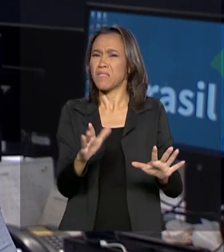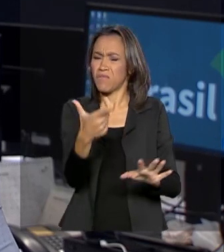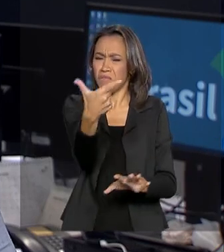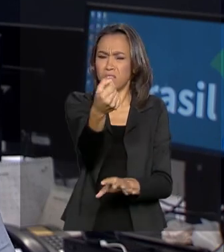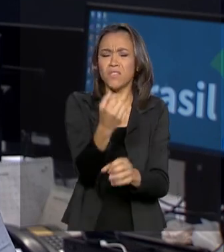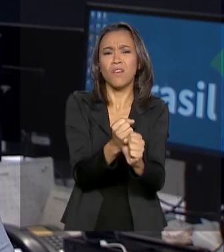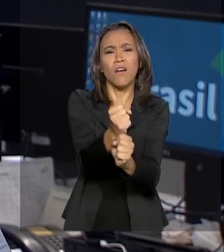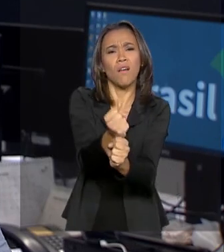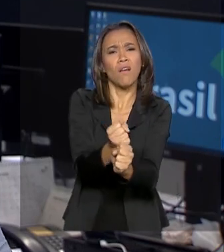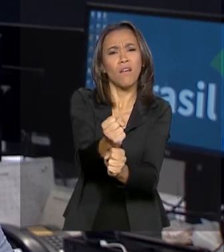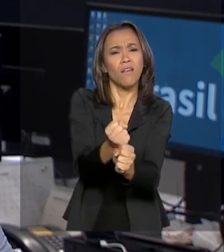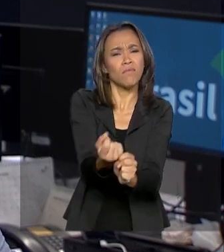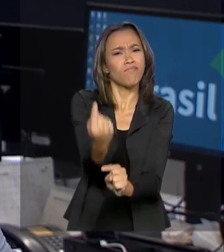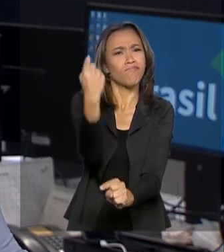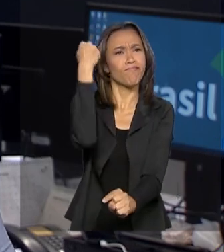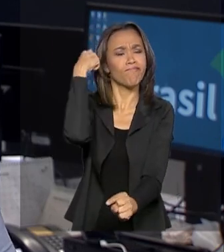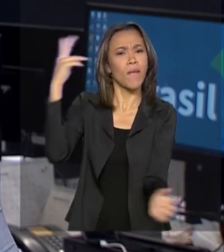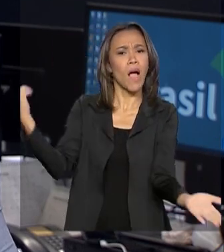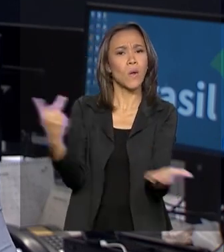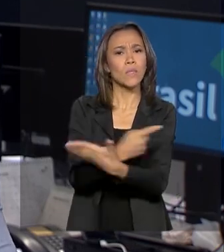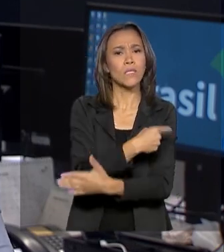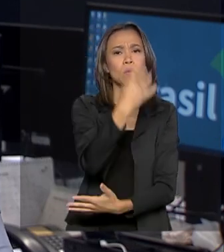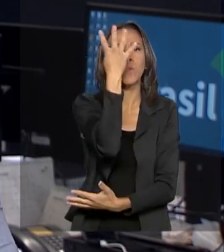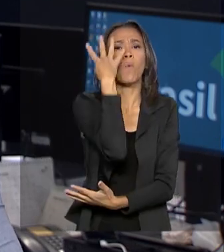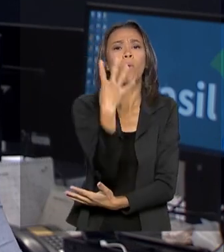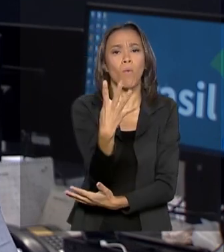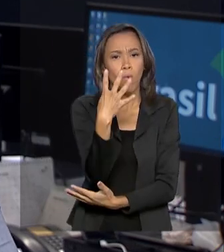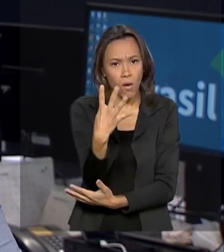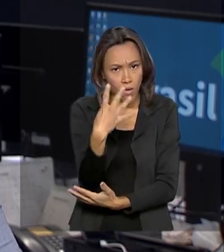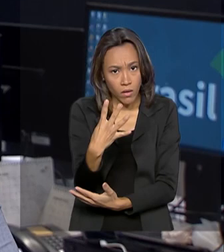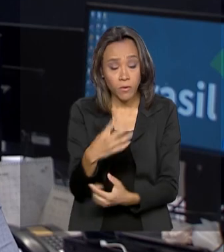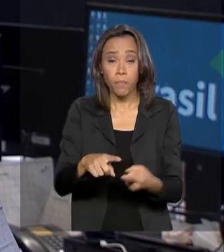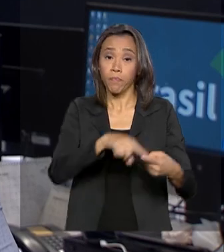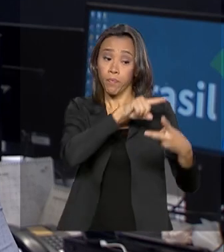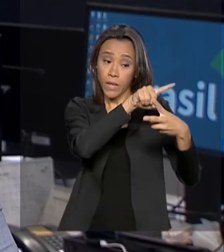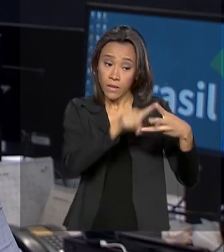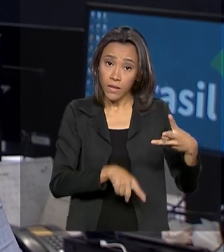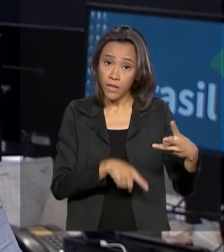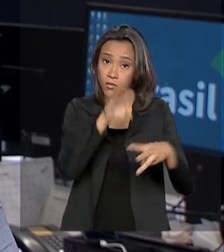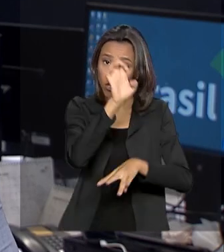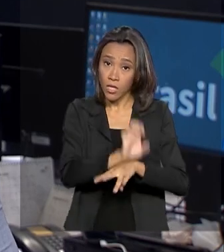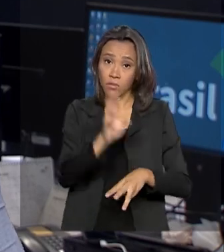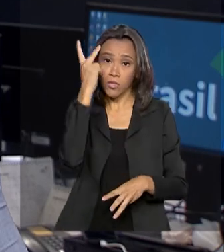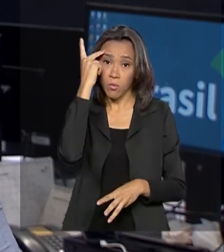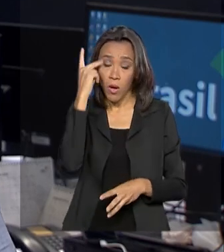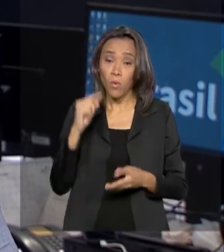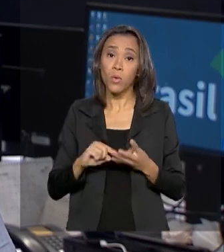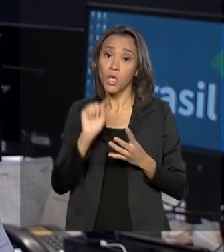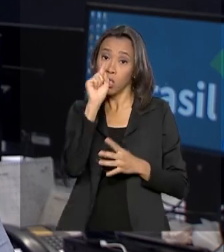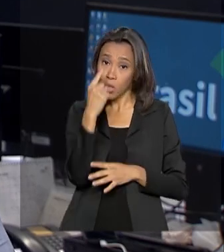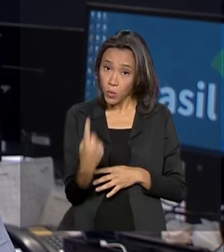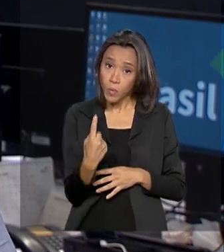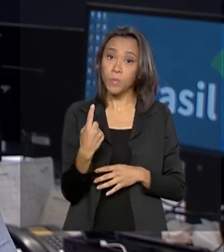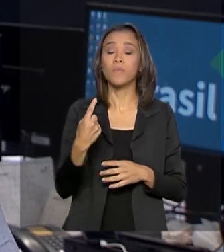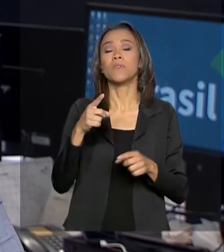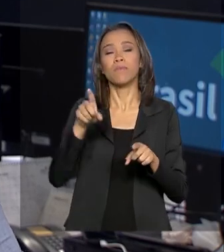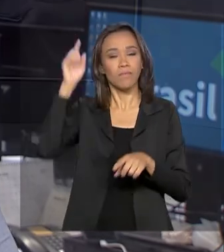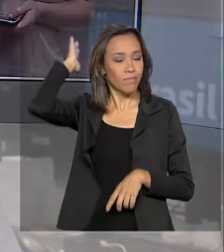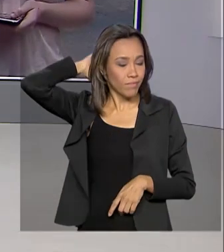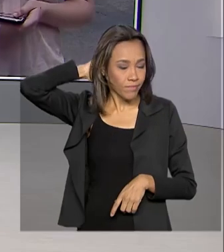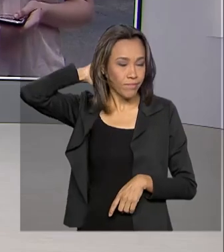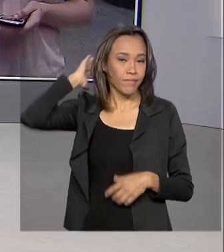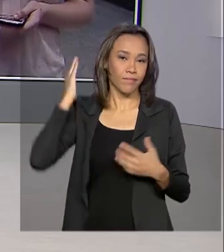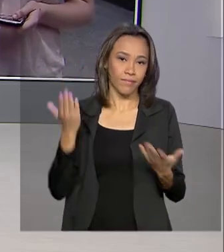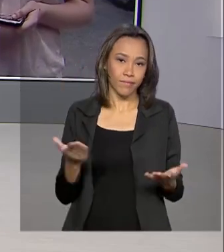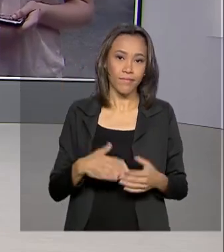anos, foram quatro casos em humanos. Três no estado de São Paulo e um no Pará. Renata. Obrigada,